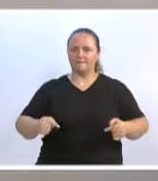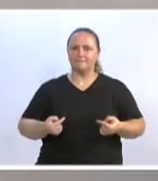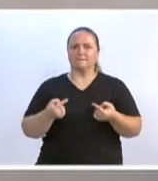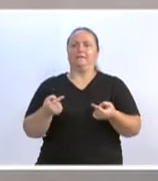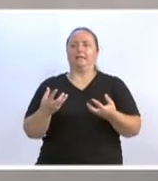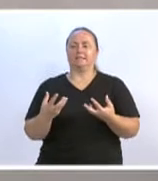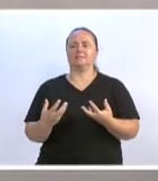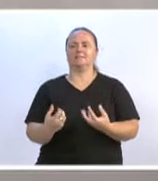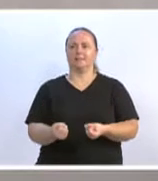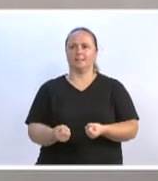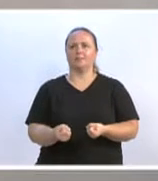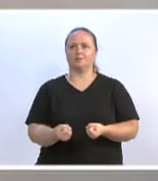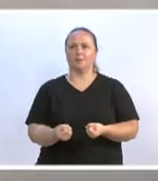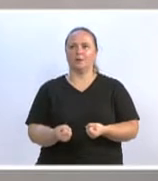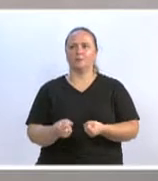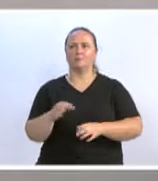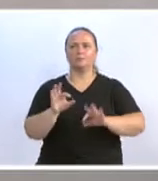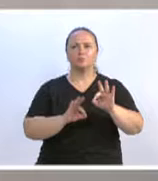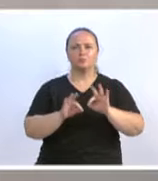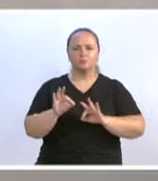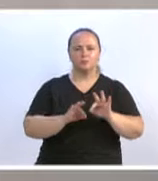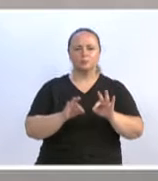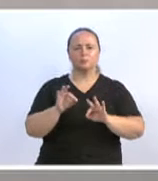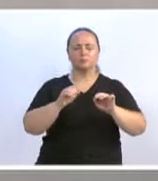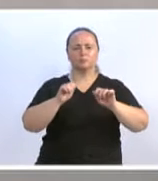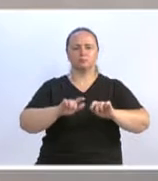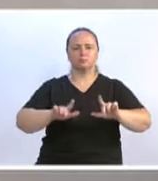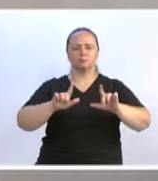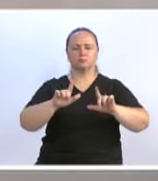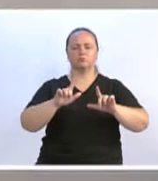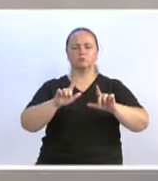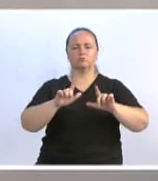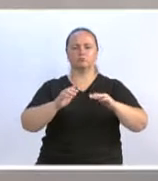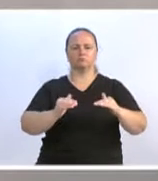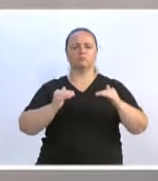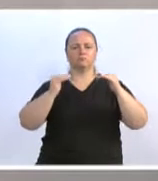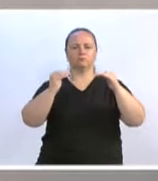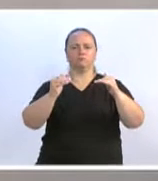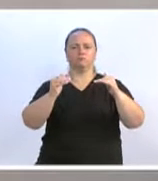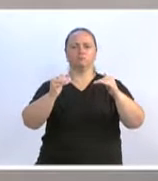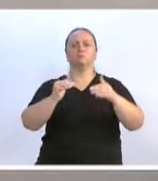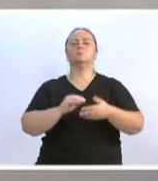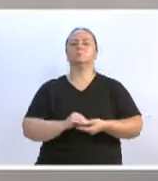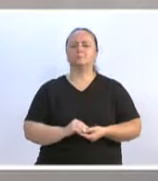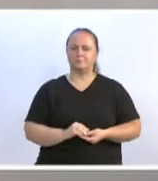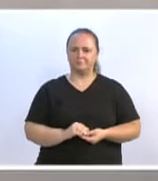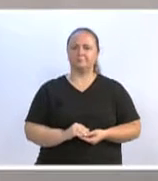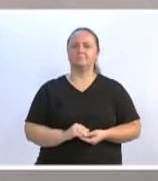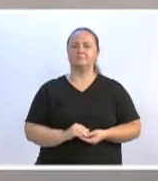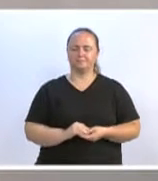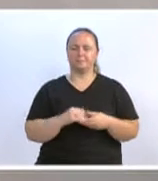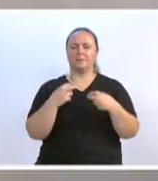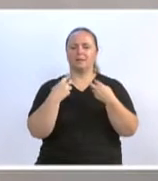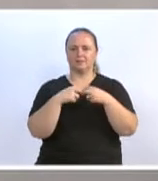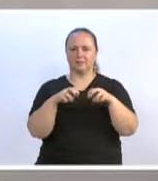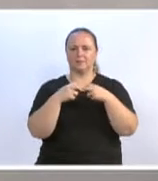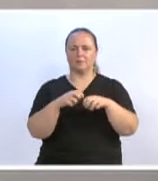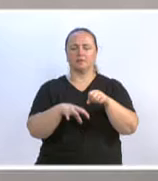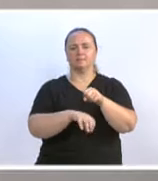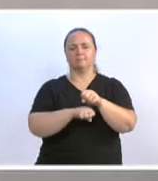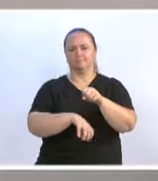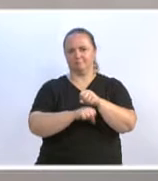de comandar a autarquia do transporte aqui no nosso município, o CETERB.